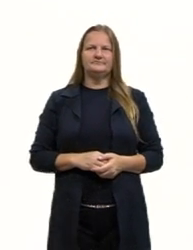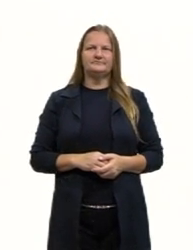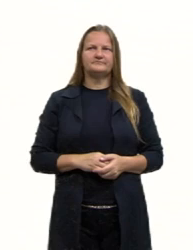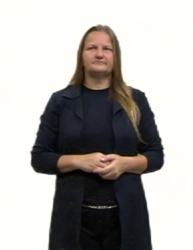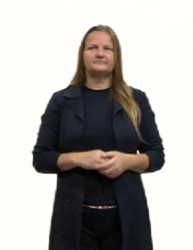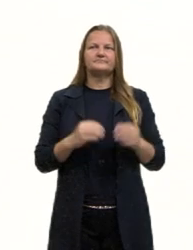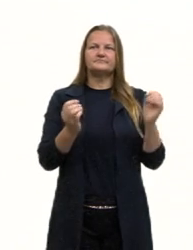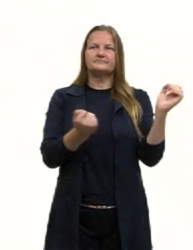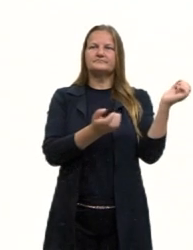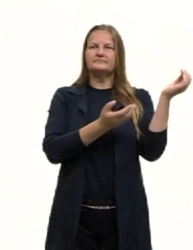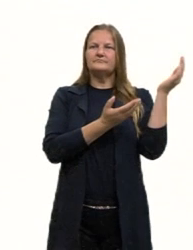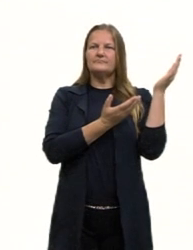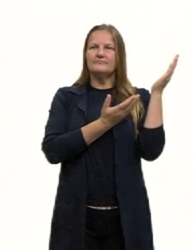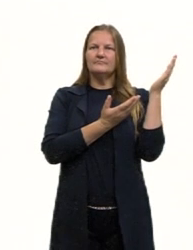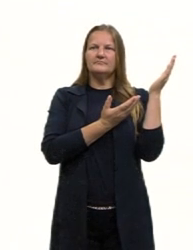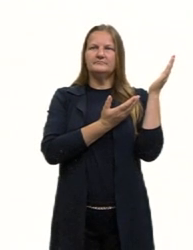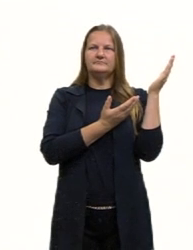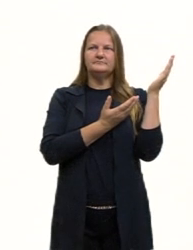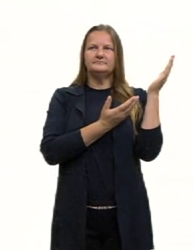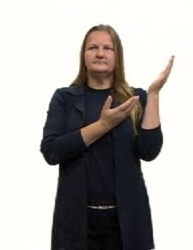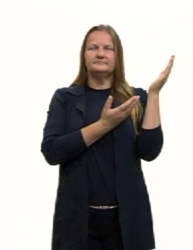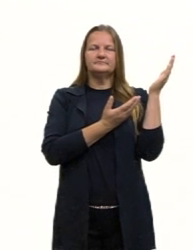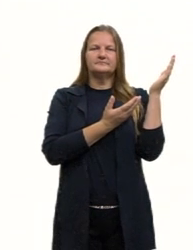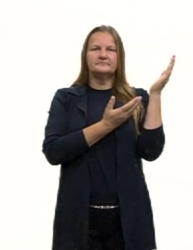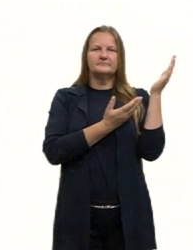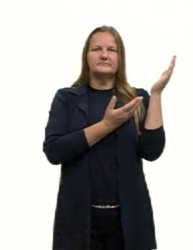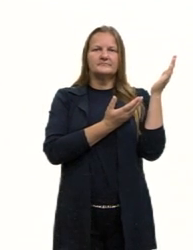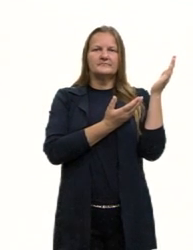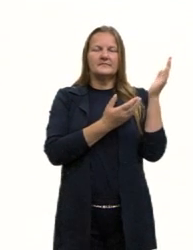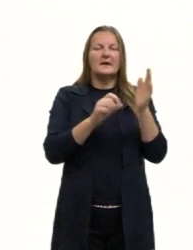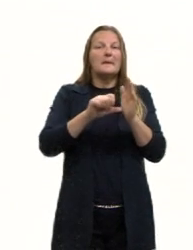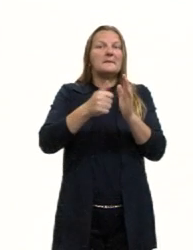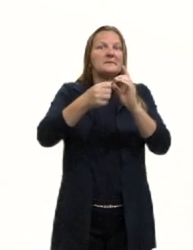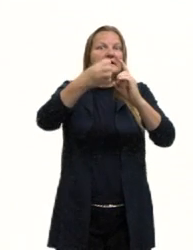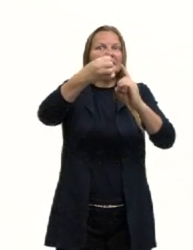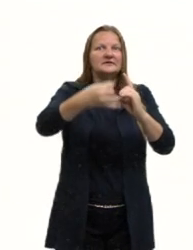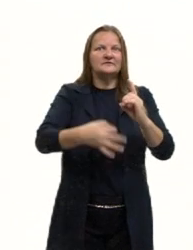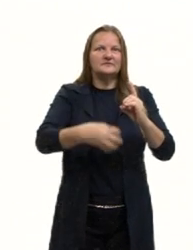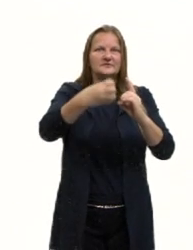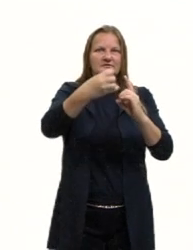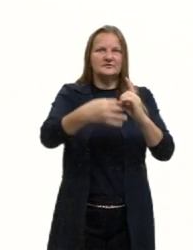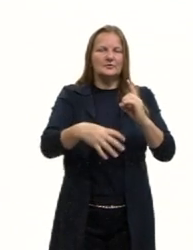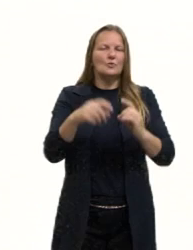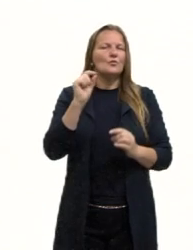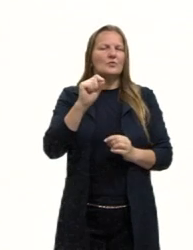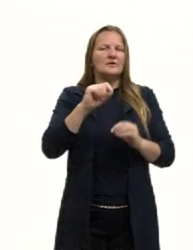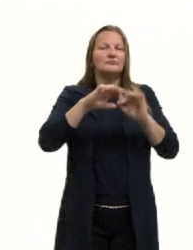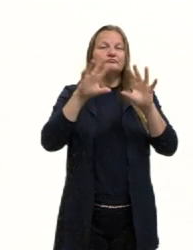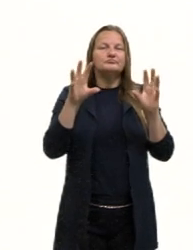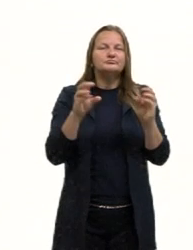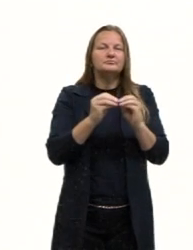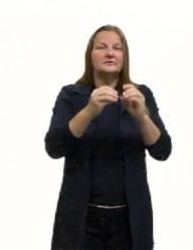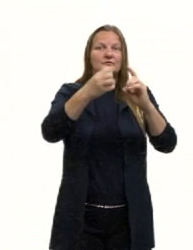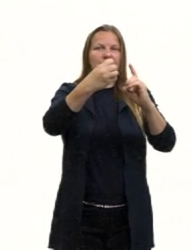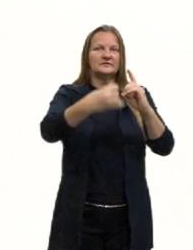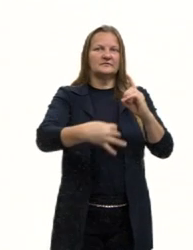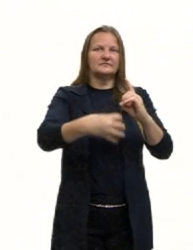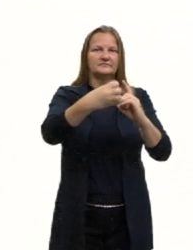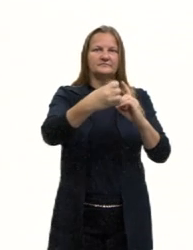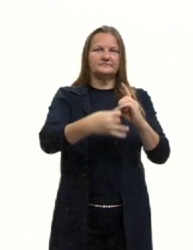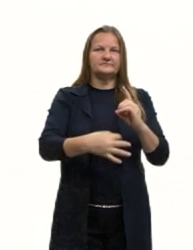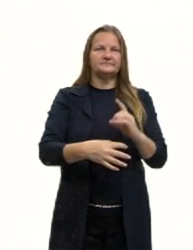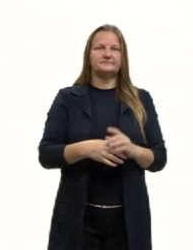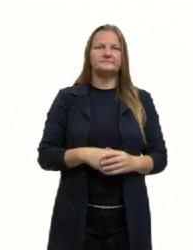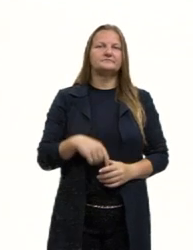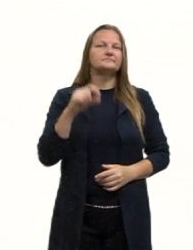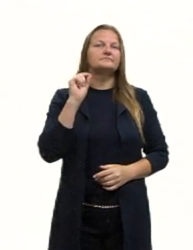vamos para a nossa primeira definição, nossa breve definição. Aquela que a gente já está habituado,